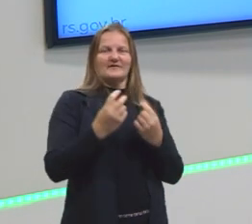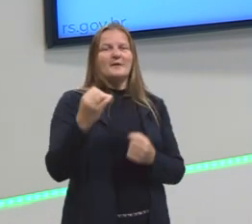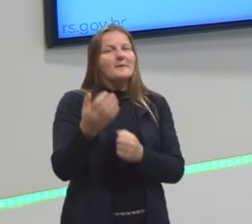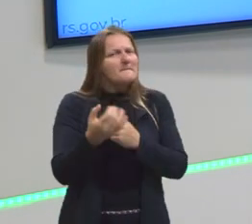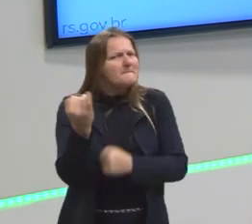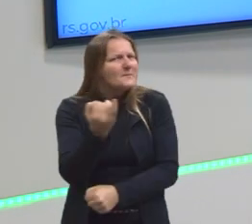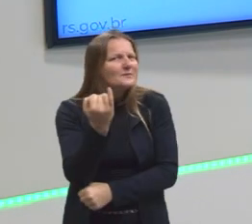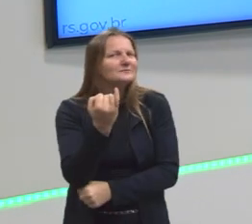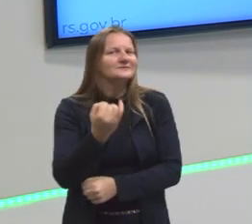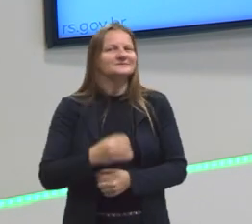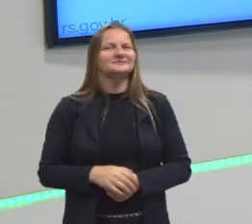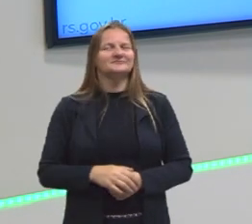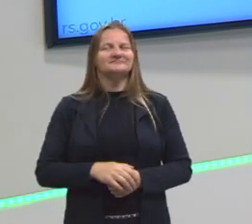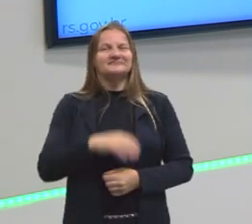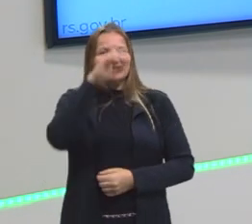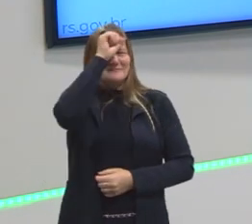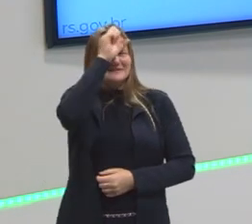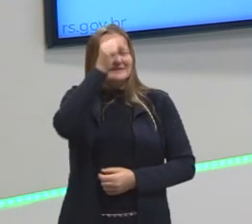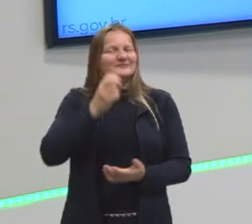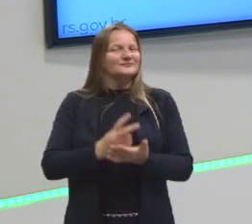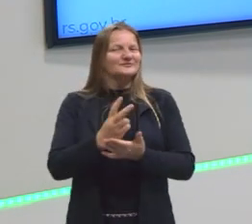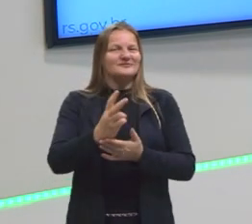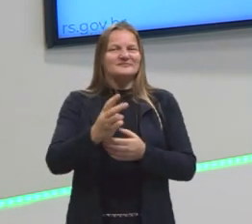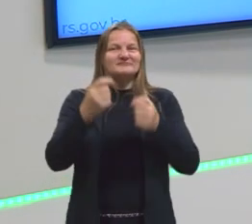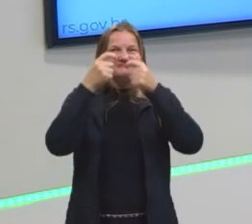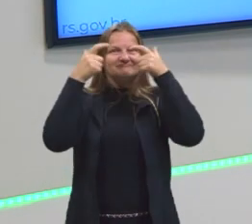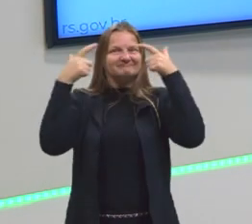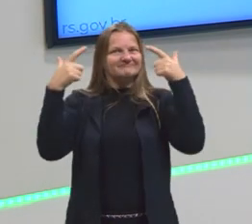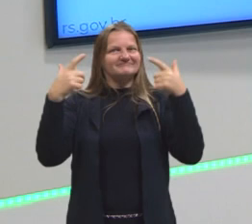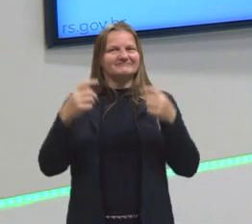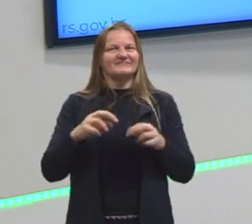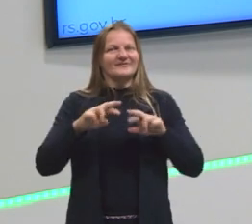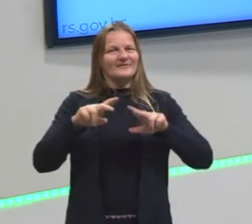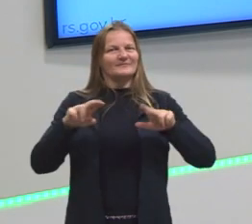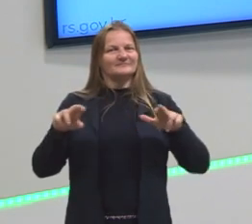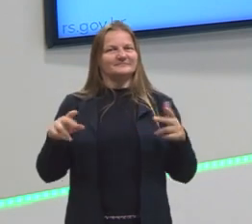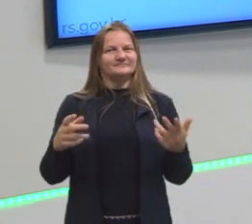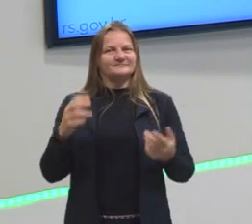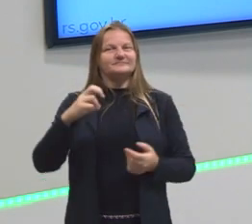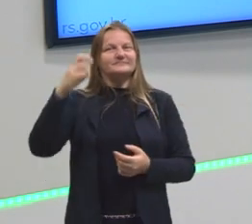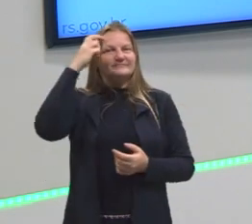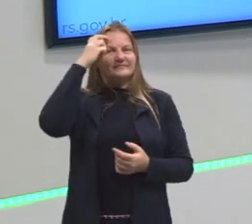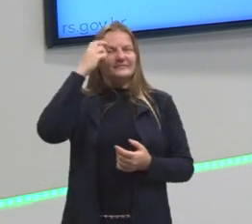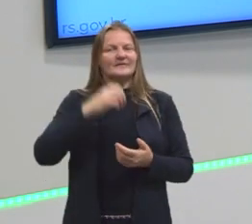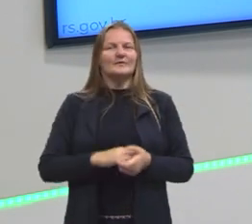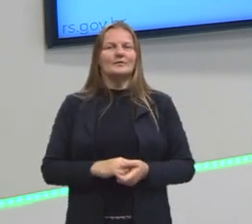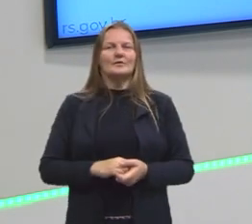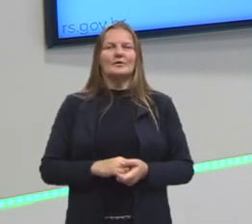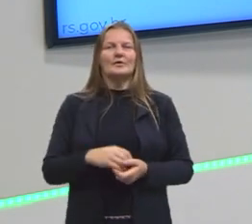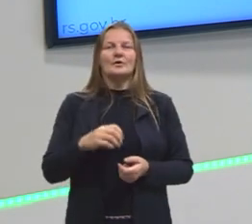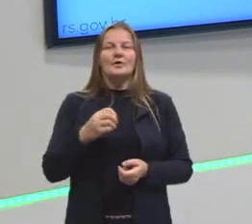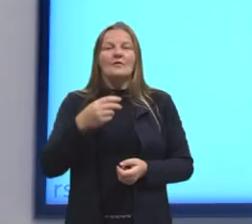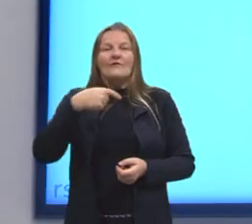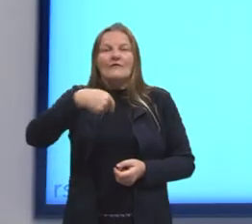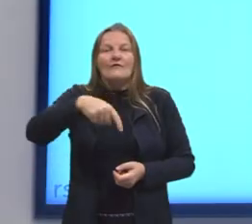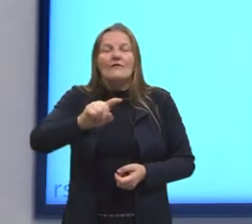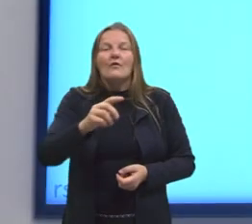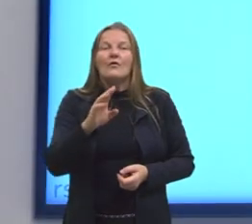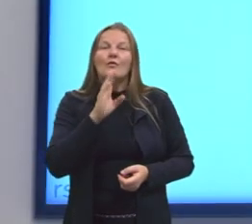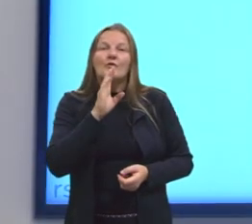Então, olha só, e também nós não podemos ir conhecer uma outra cultura ou